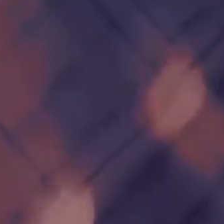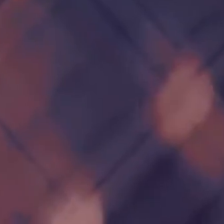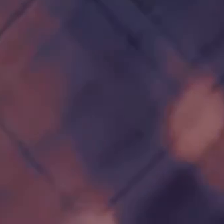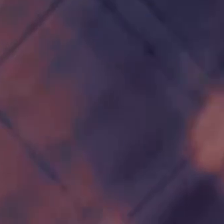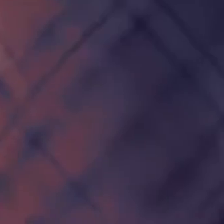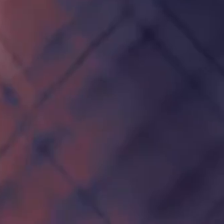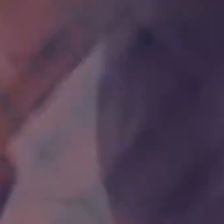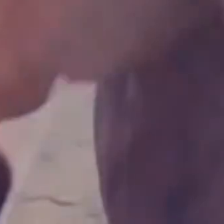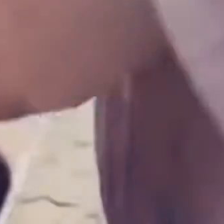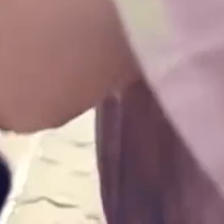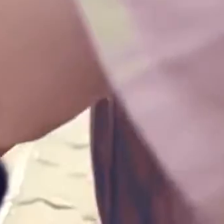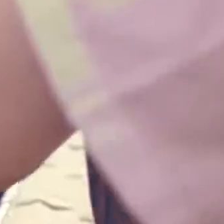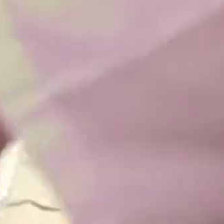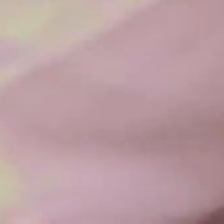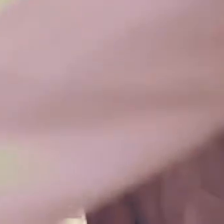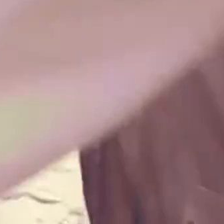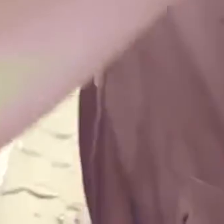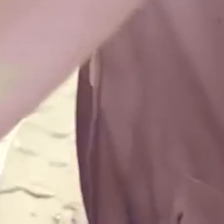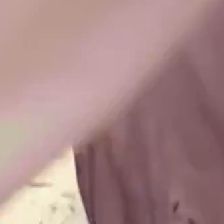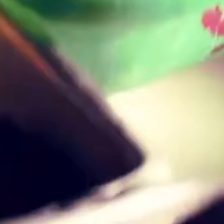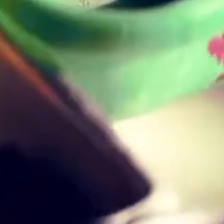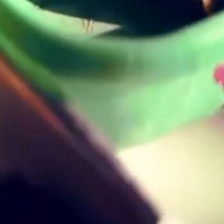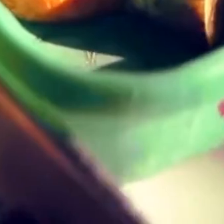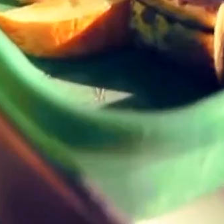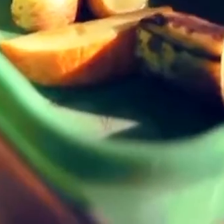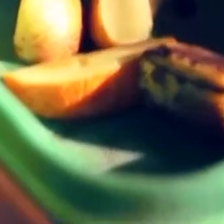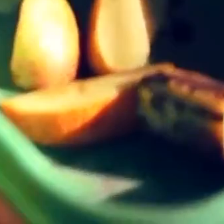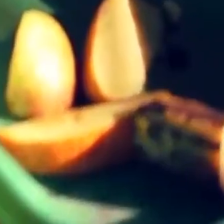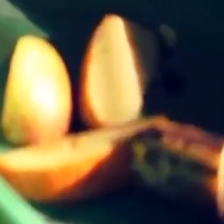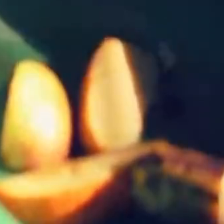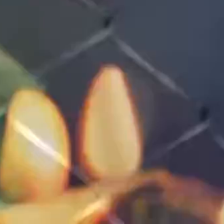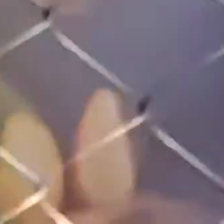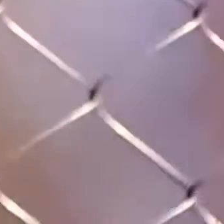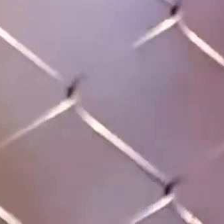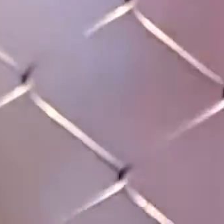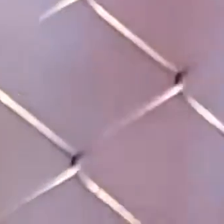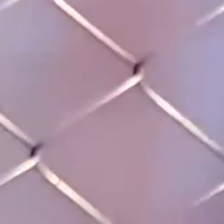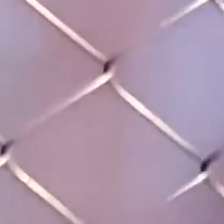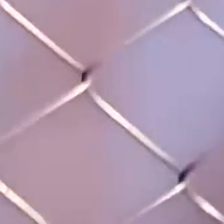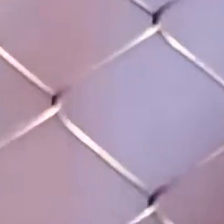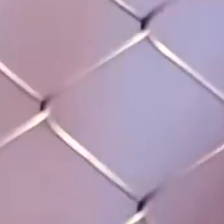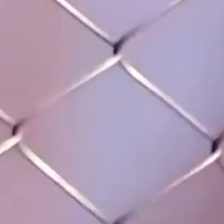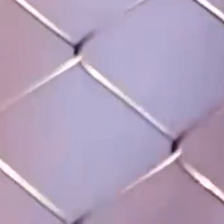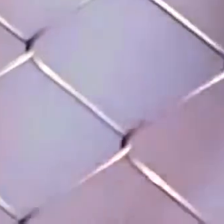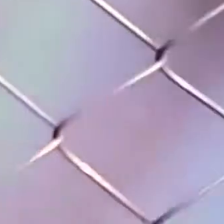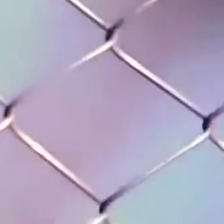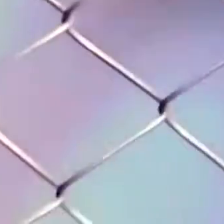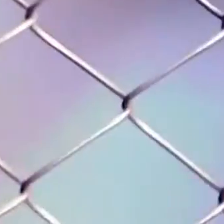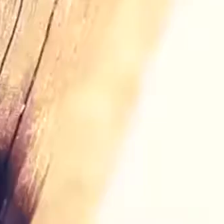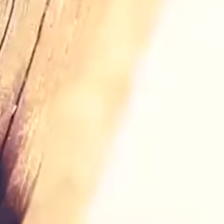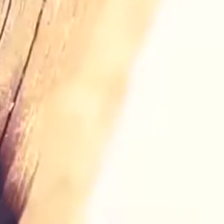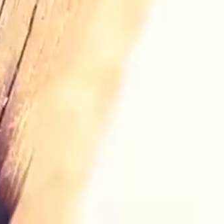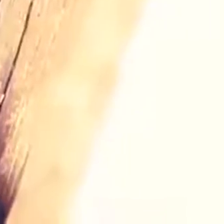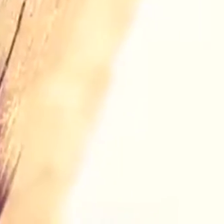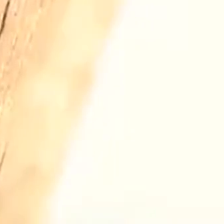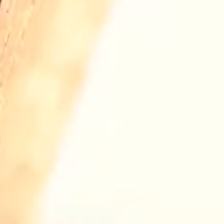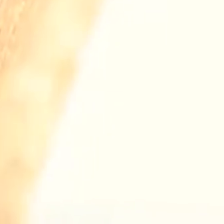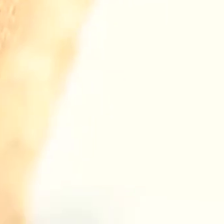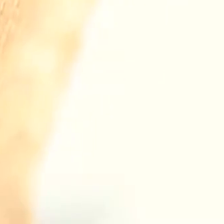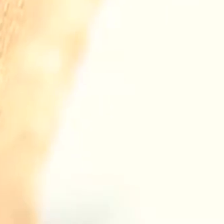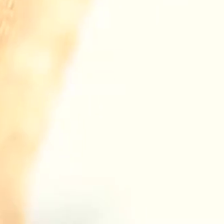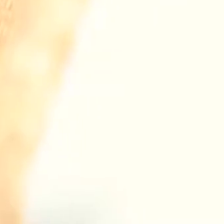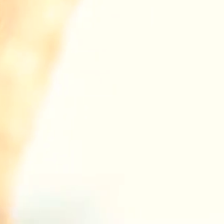No Primaves, os animais recebem alimentação e tratamento adequados a cada espécie, acompanhamento